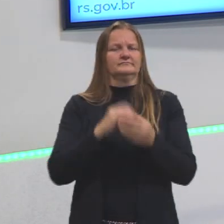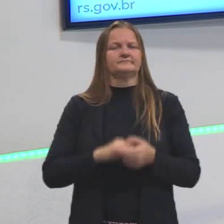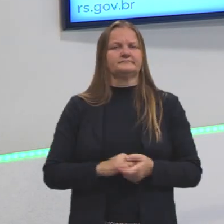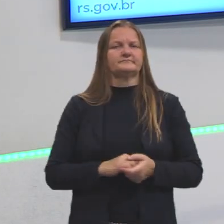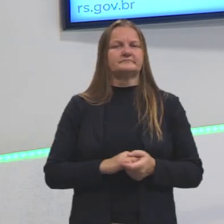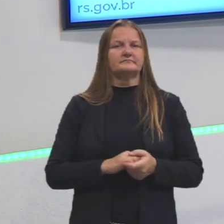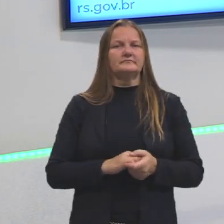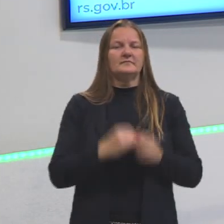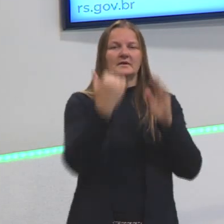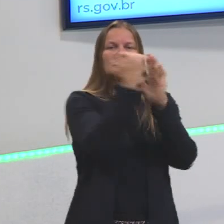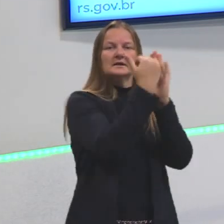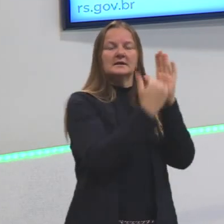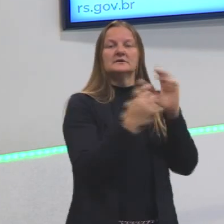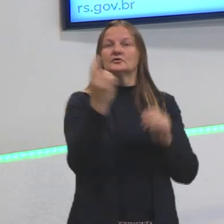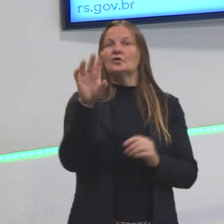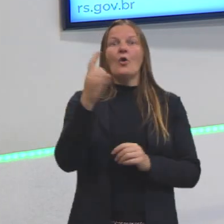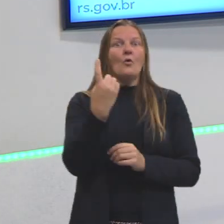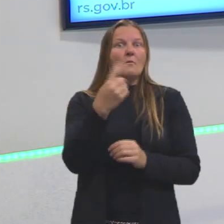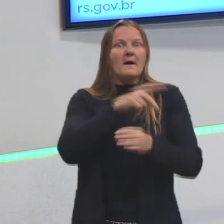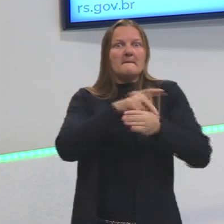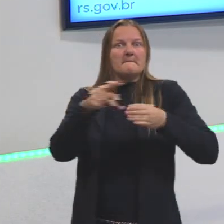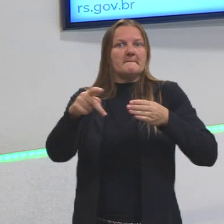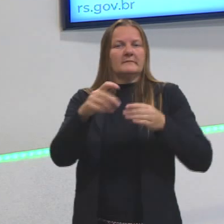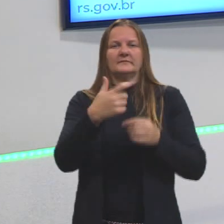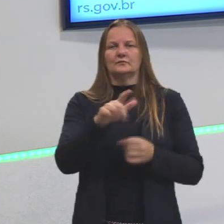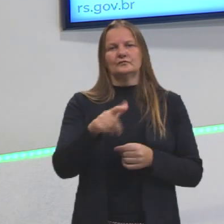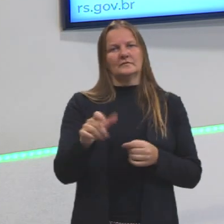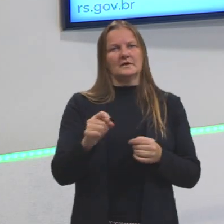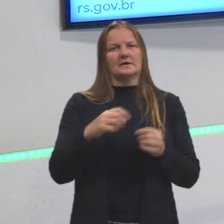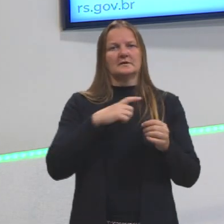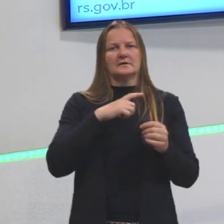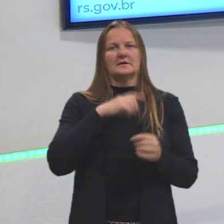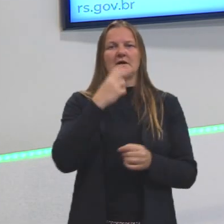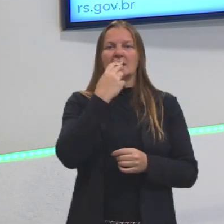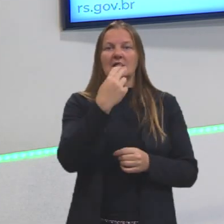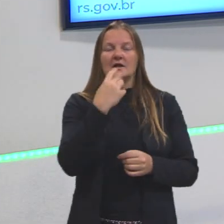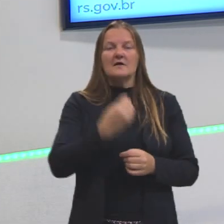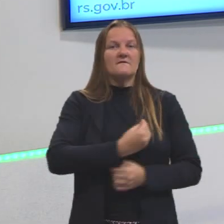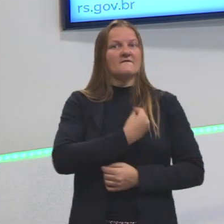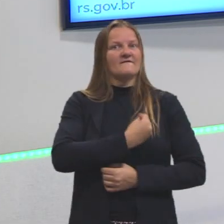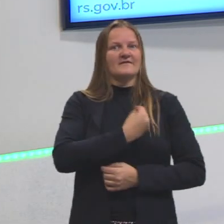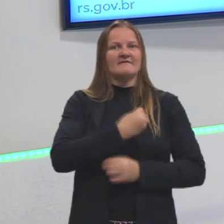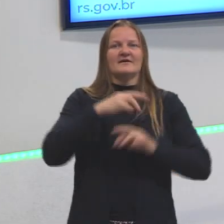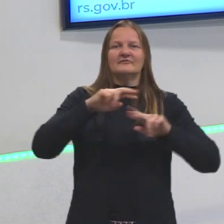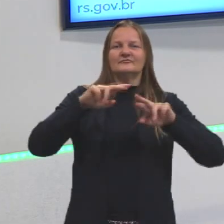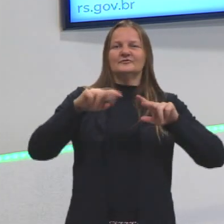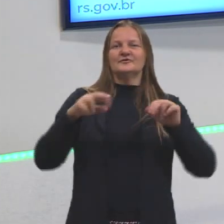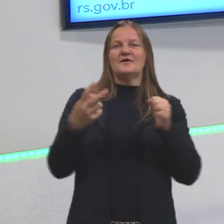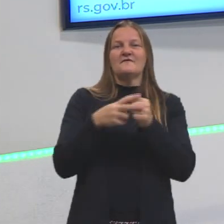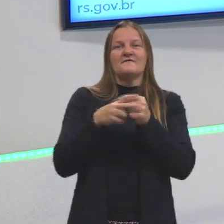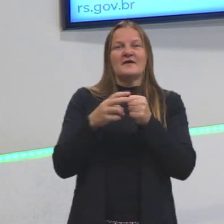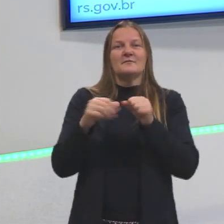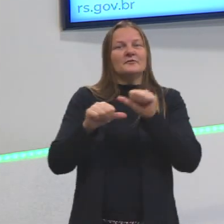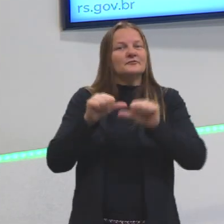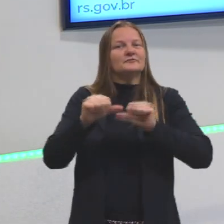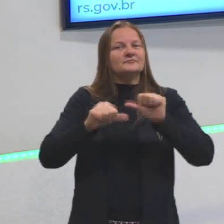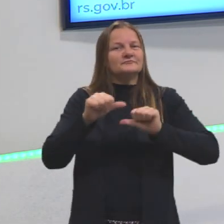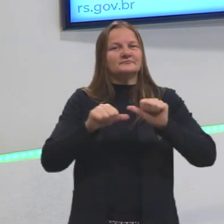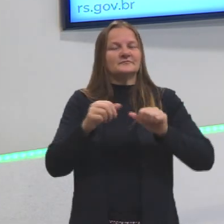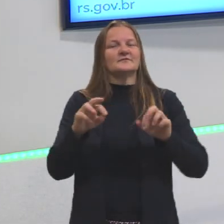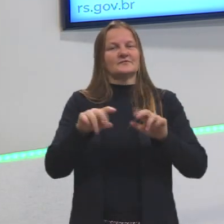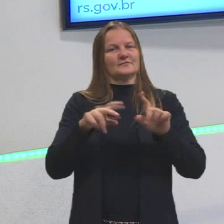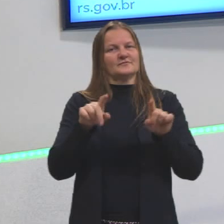lista padrão, até porque nós temos, a língua inglesa é uma língua viva, então nós temos muitas mudanças